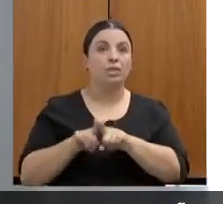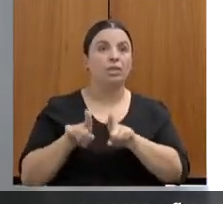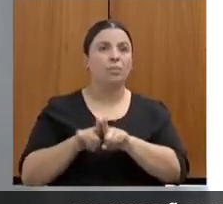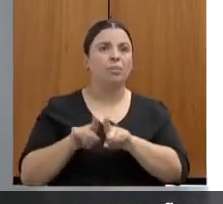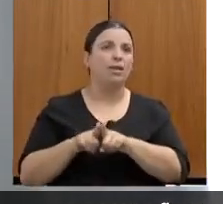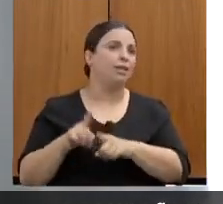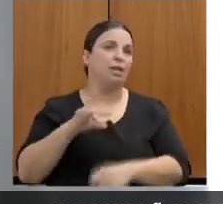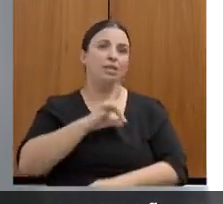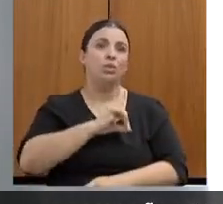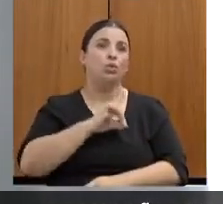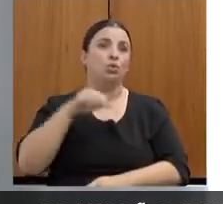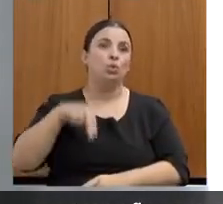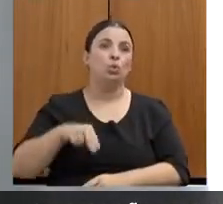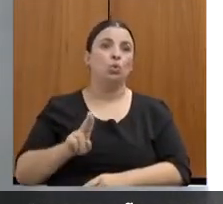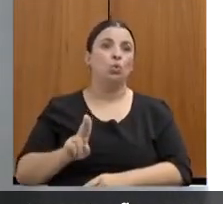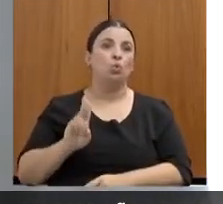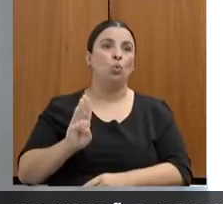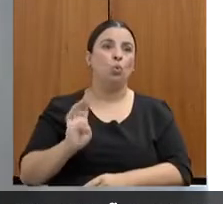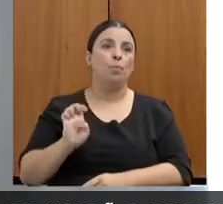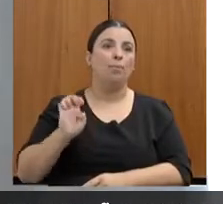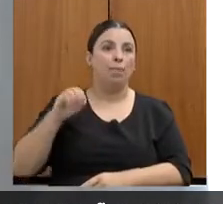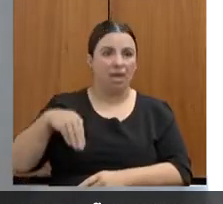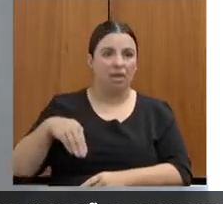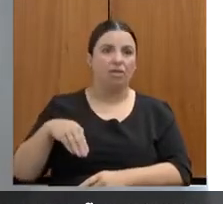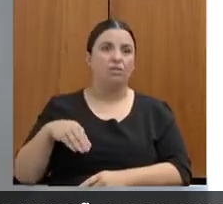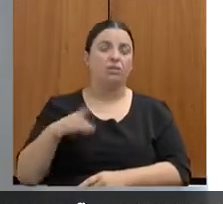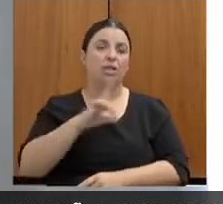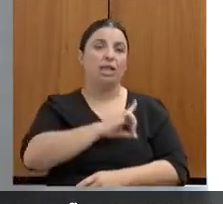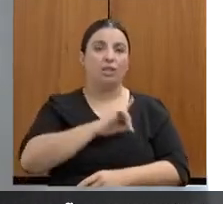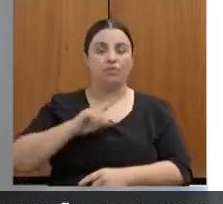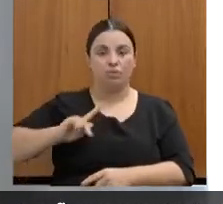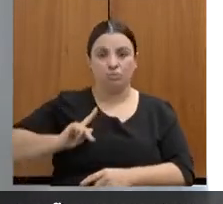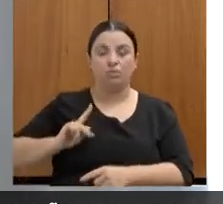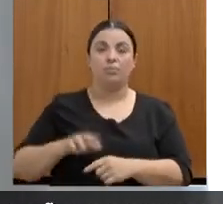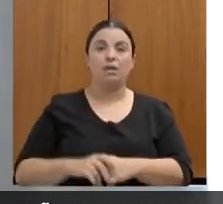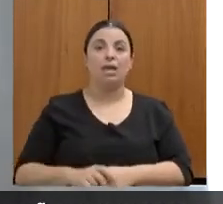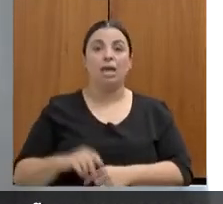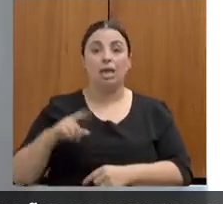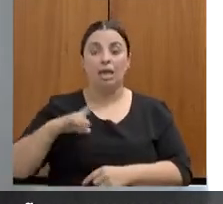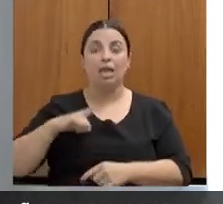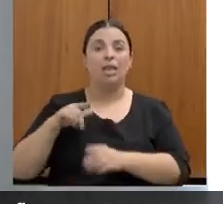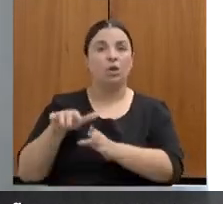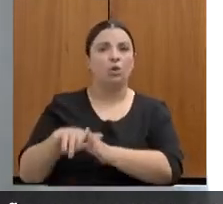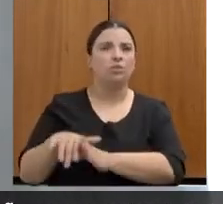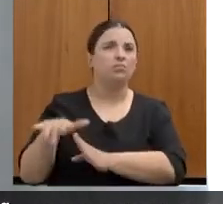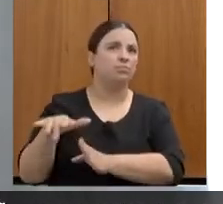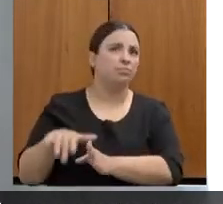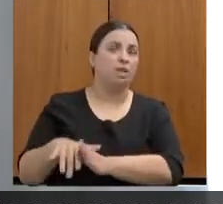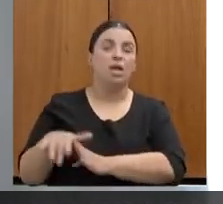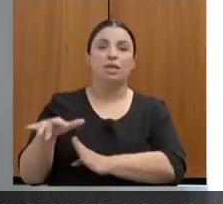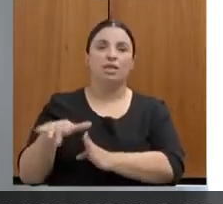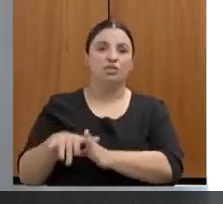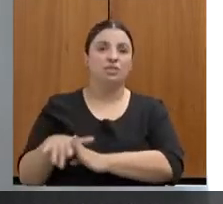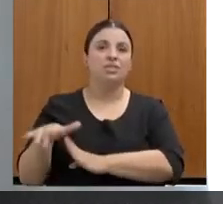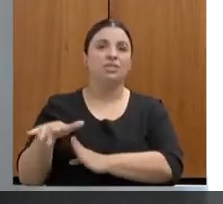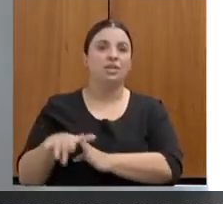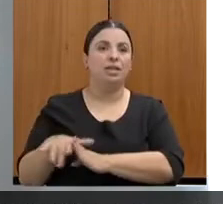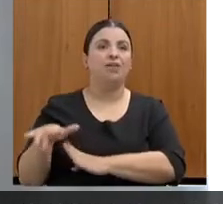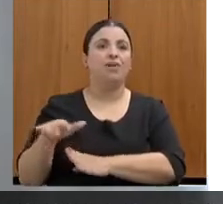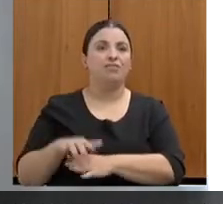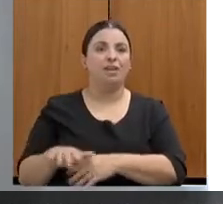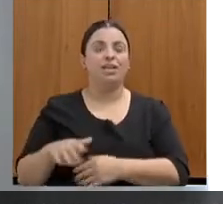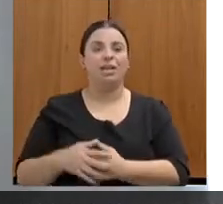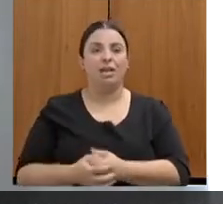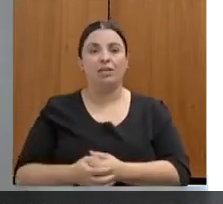Pública, onde ela vai receber orientações se ela tiver a intenção de proceder também a um procedimento de divórcio,